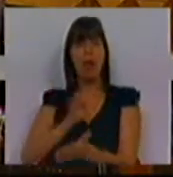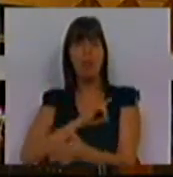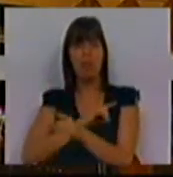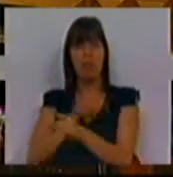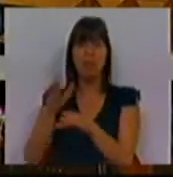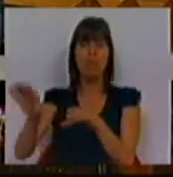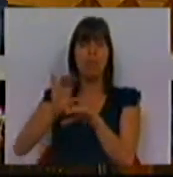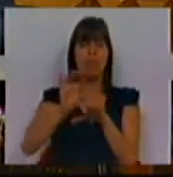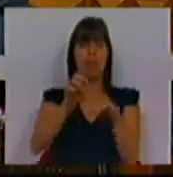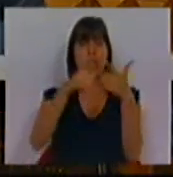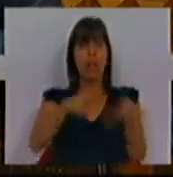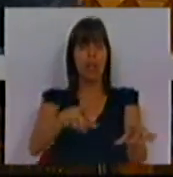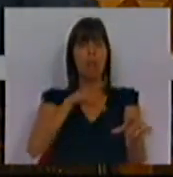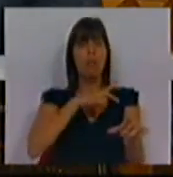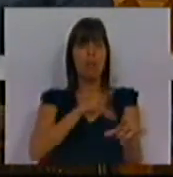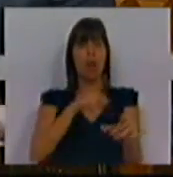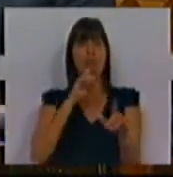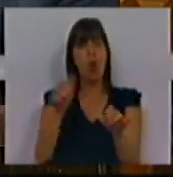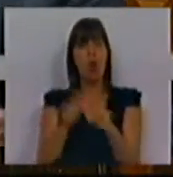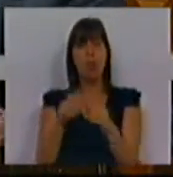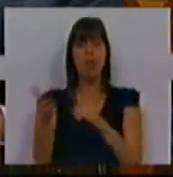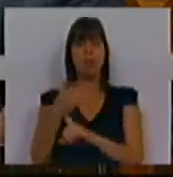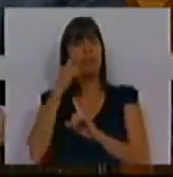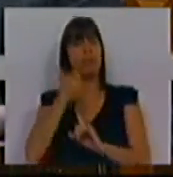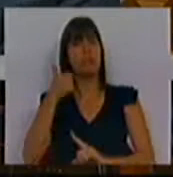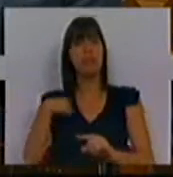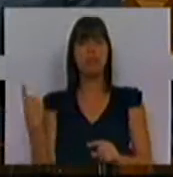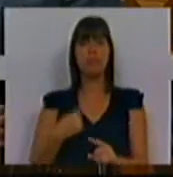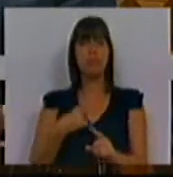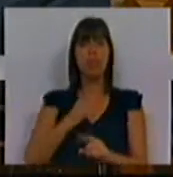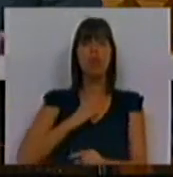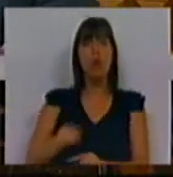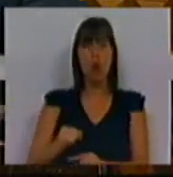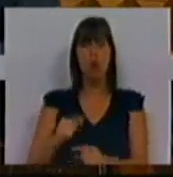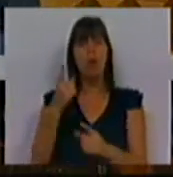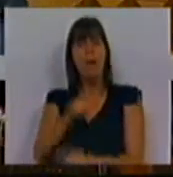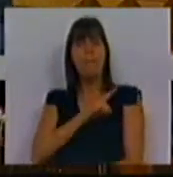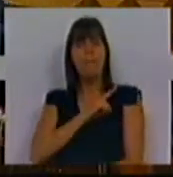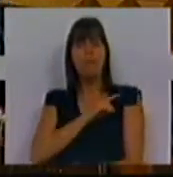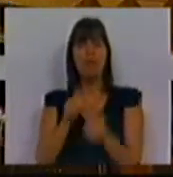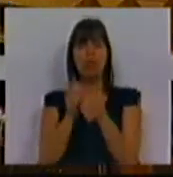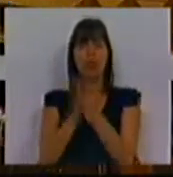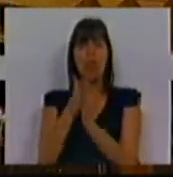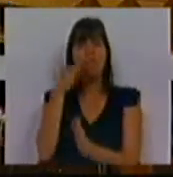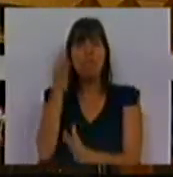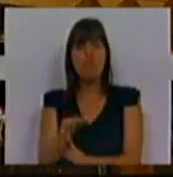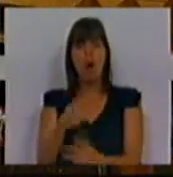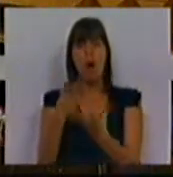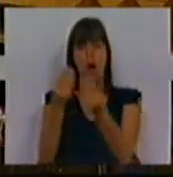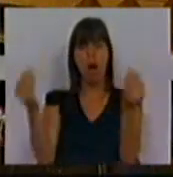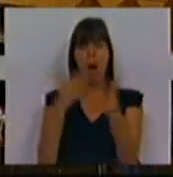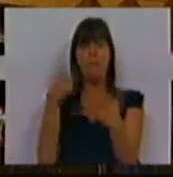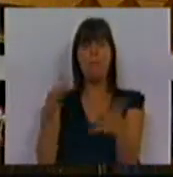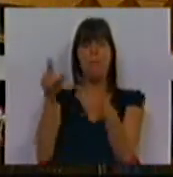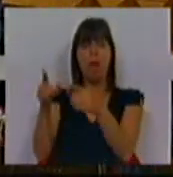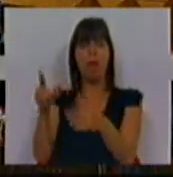capitais lusófonos e ser uma grande companhia de bandeira. Somos totalmente contra uma privatização total que muitos membros